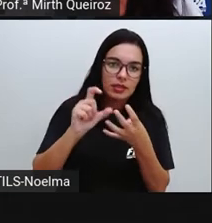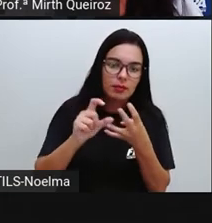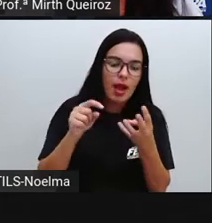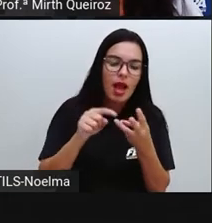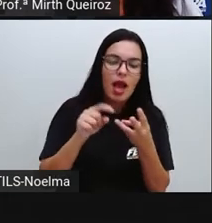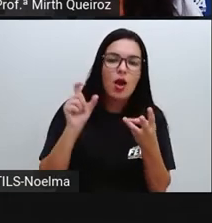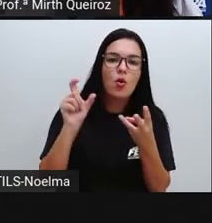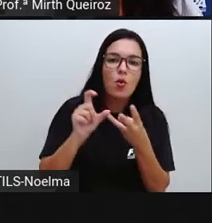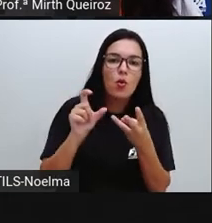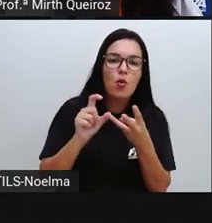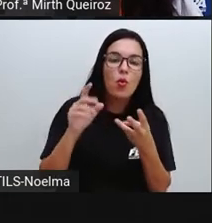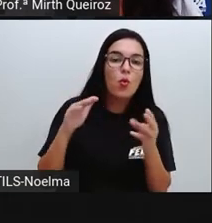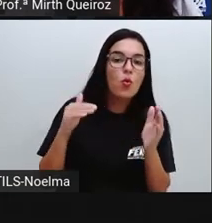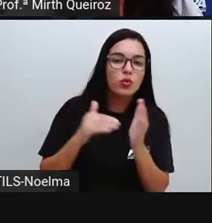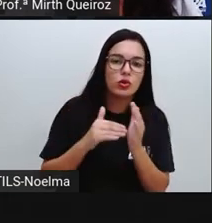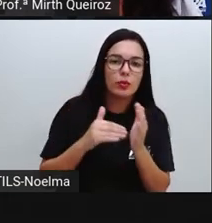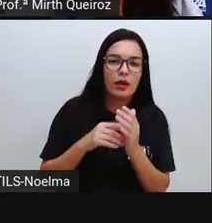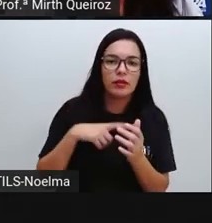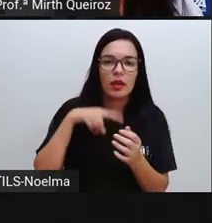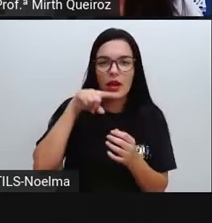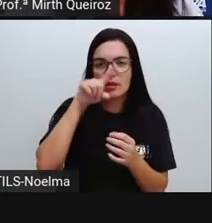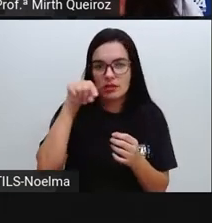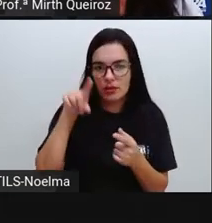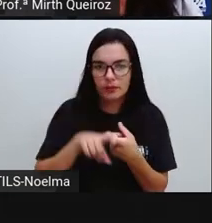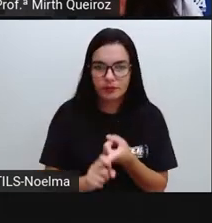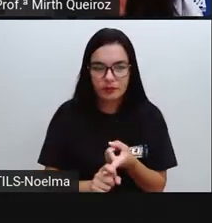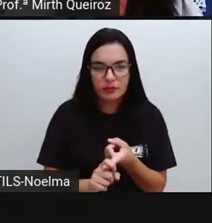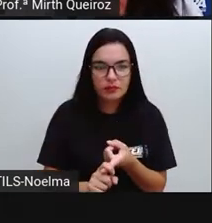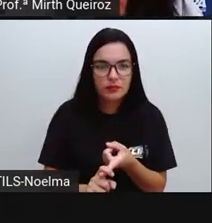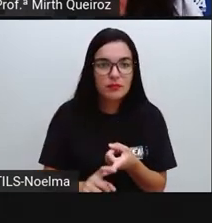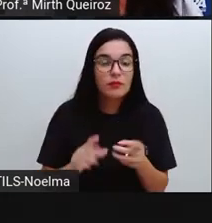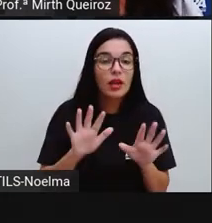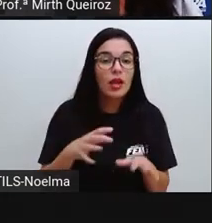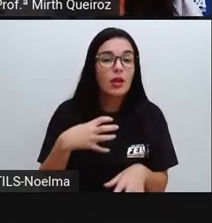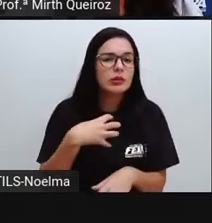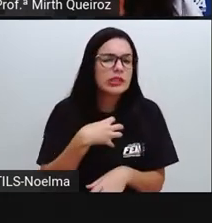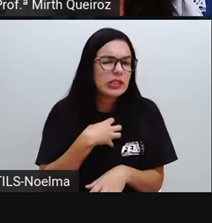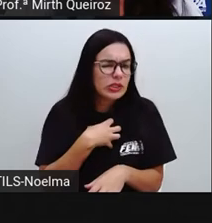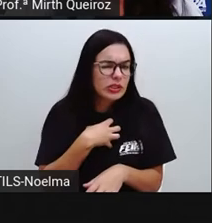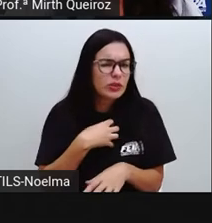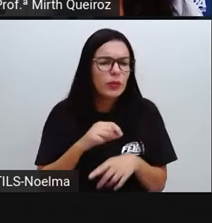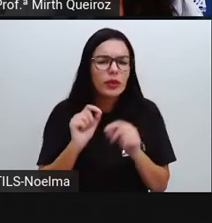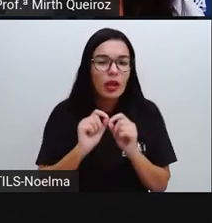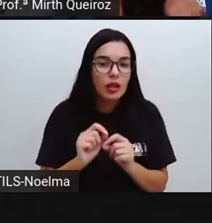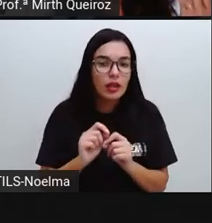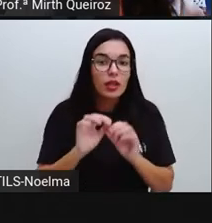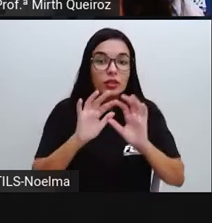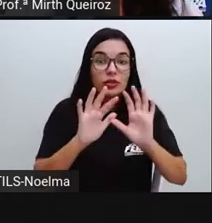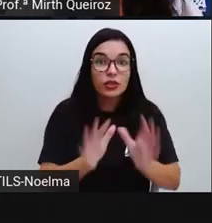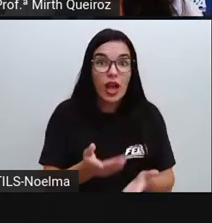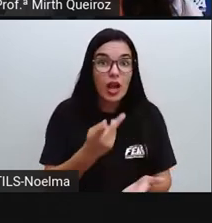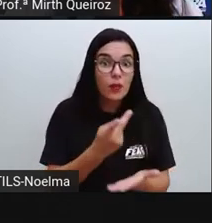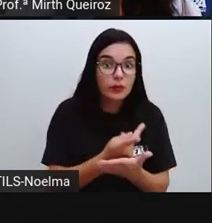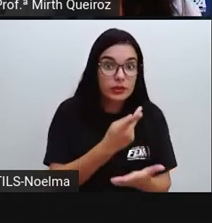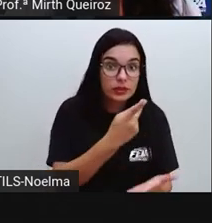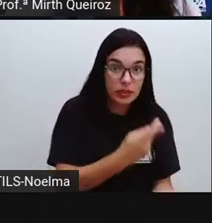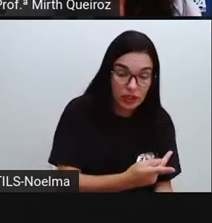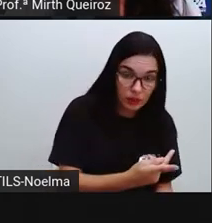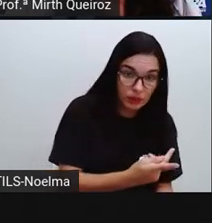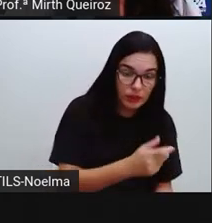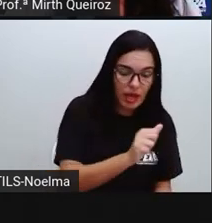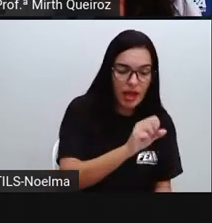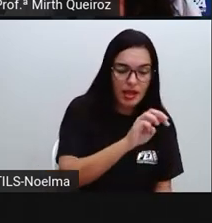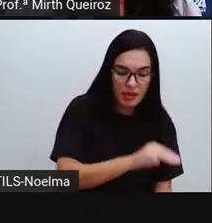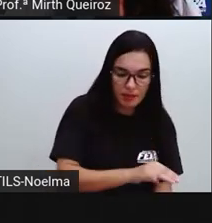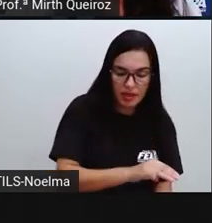Entraram é uma ação já concluída e entrarão é uma ação que ainda vai ocorrer. Então,